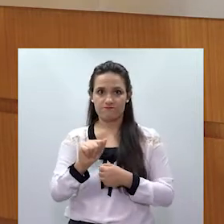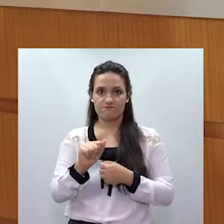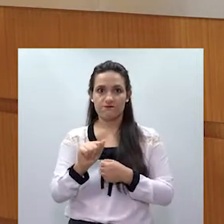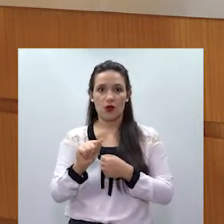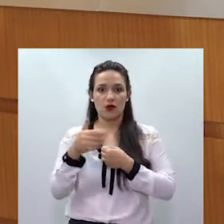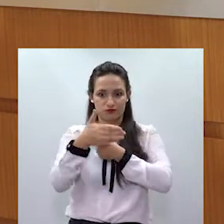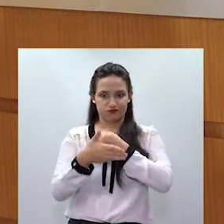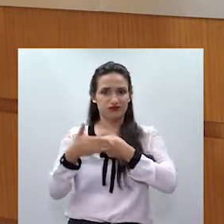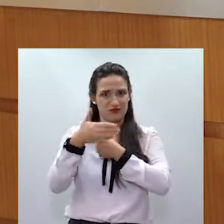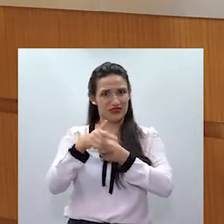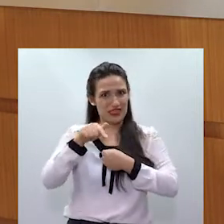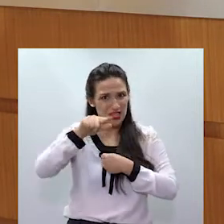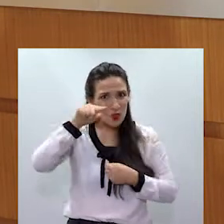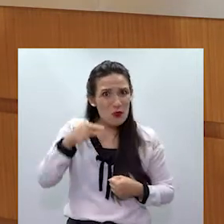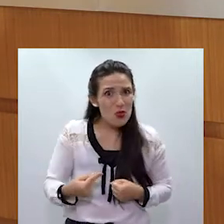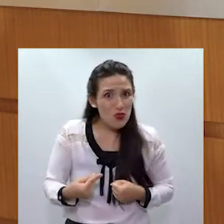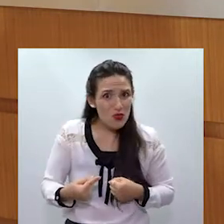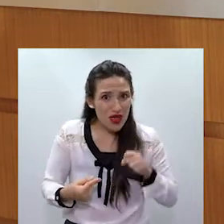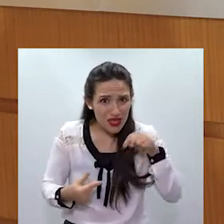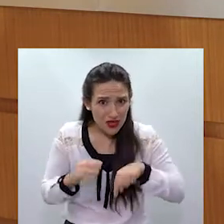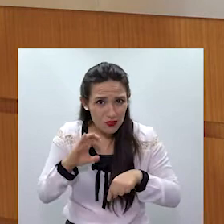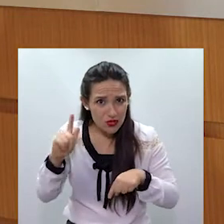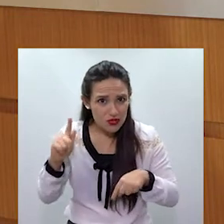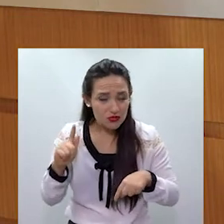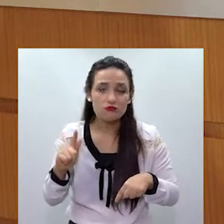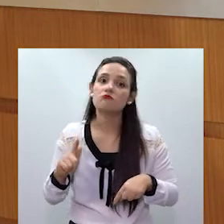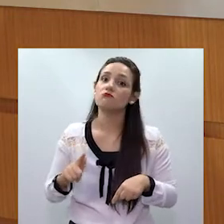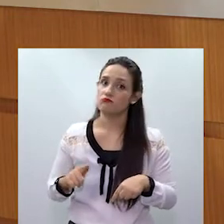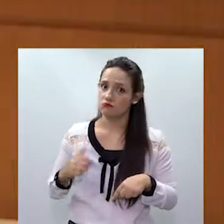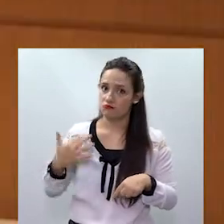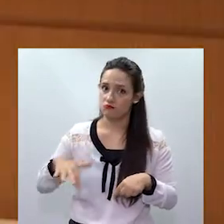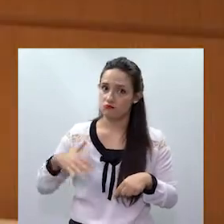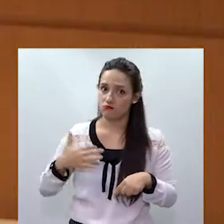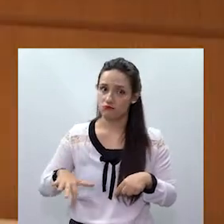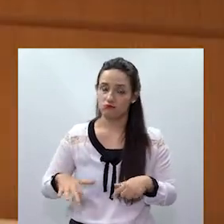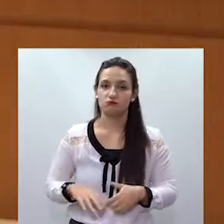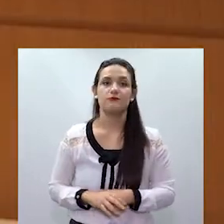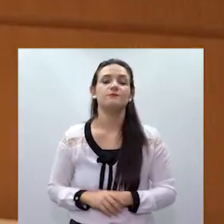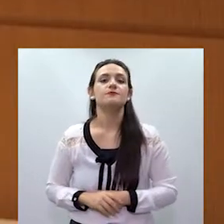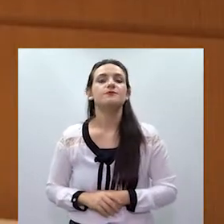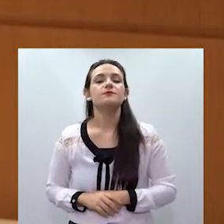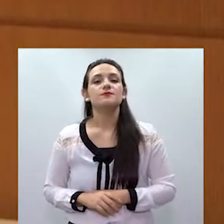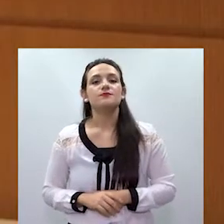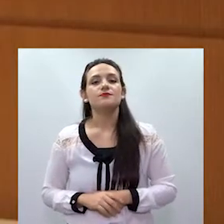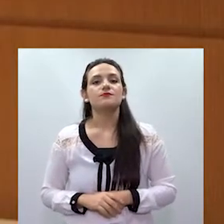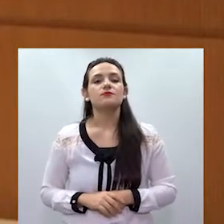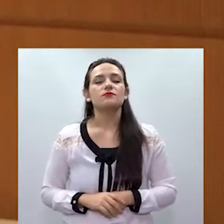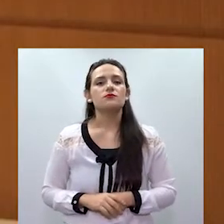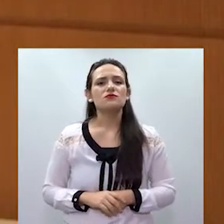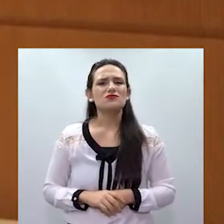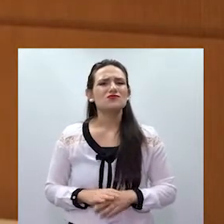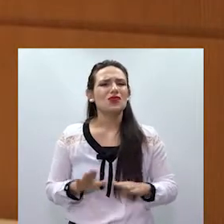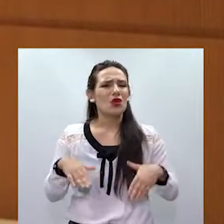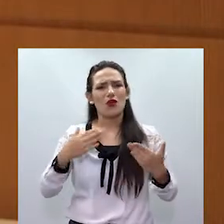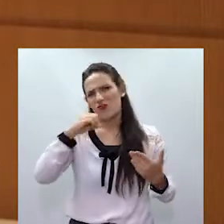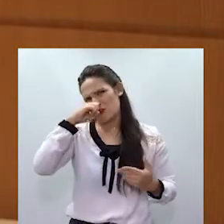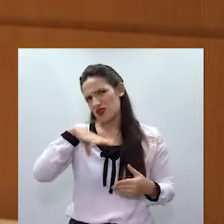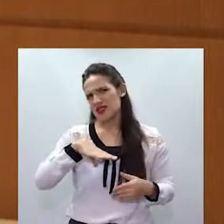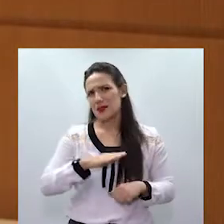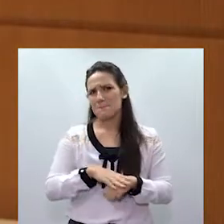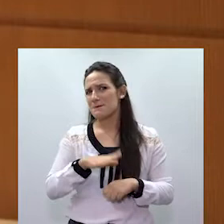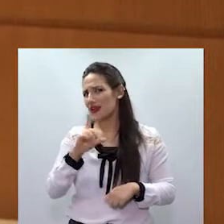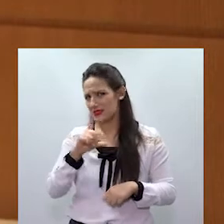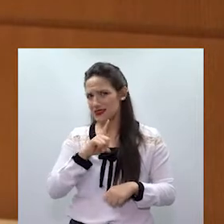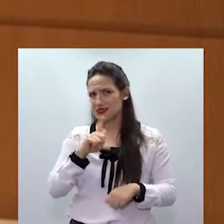na nossa população em Campo Grande é um número bastante significativo. E quais os tipos de violência doméstica